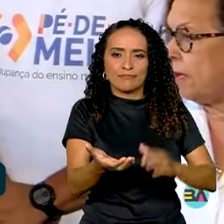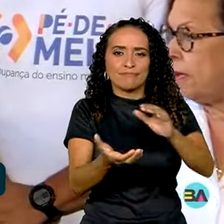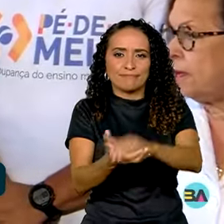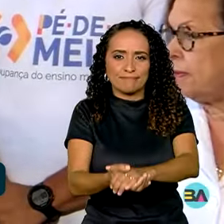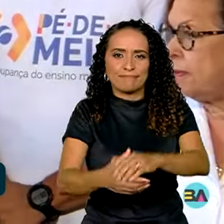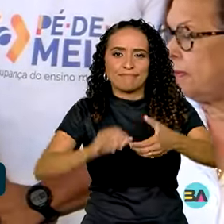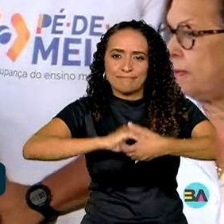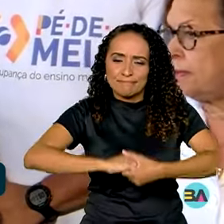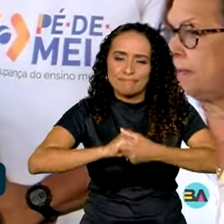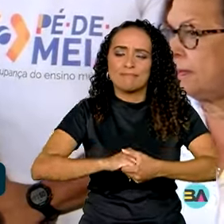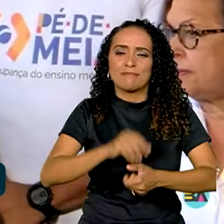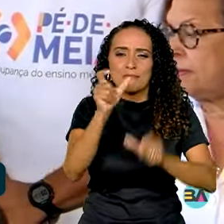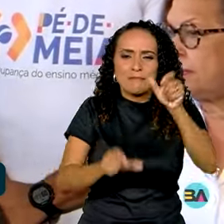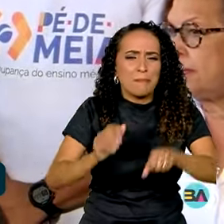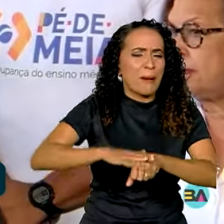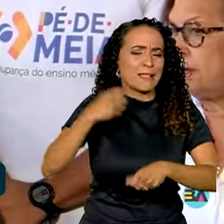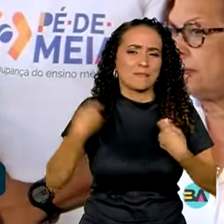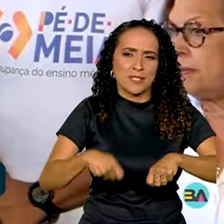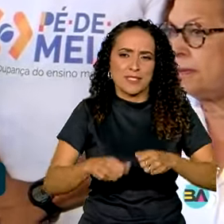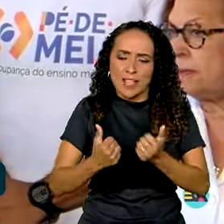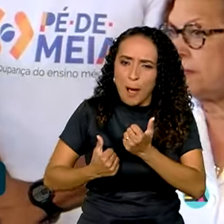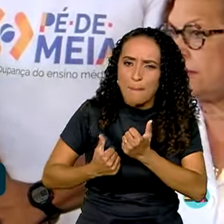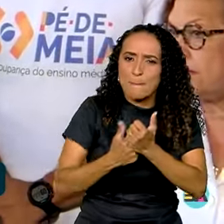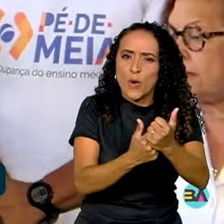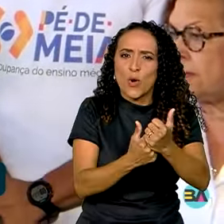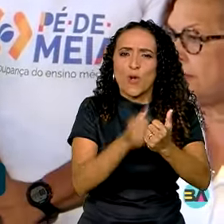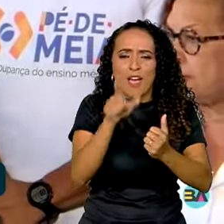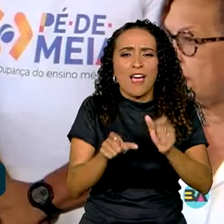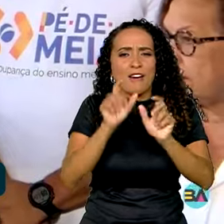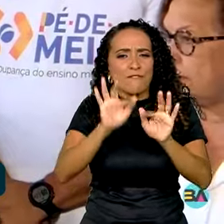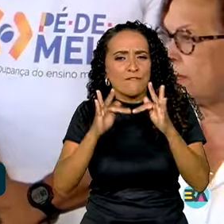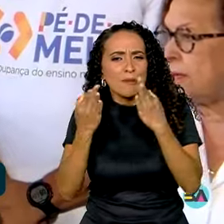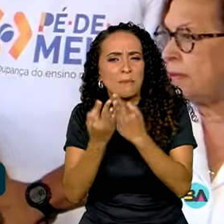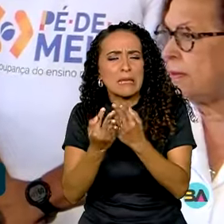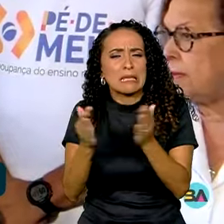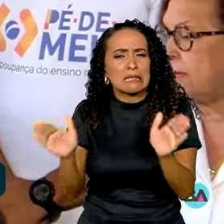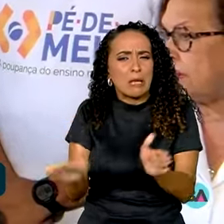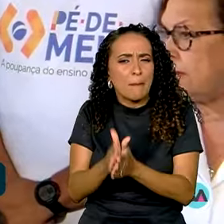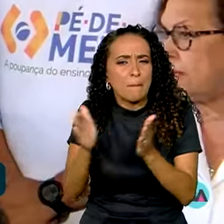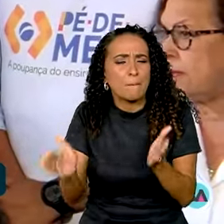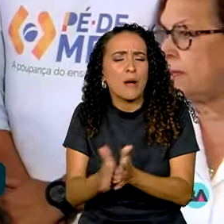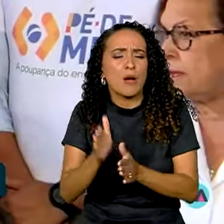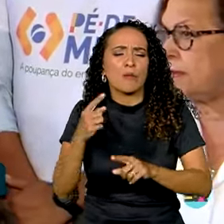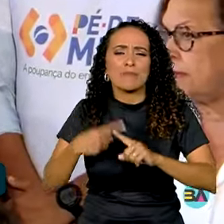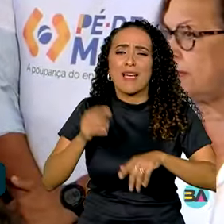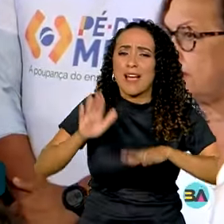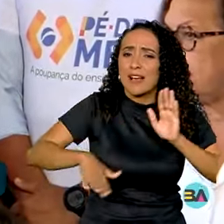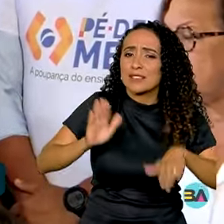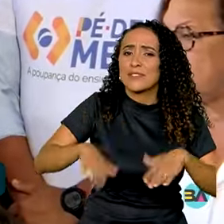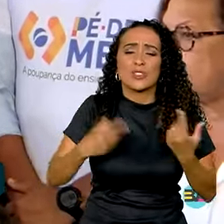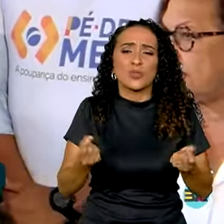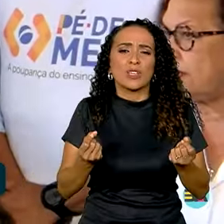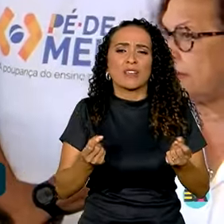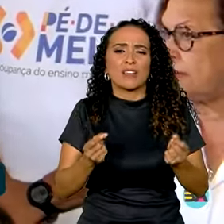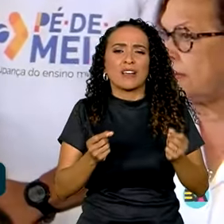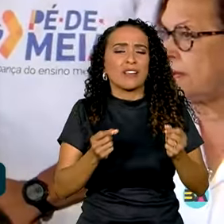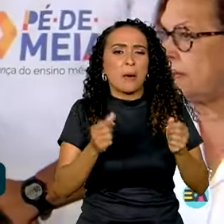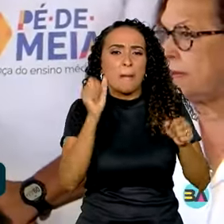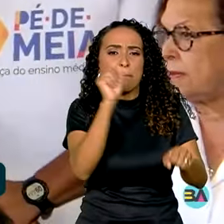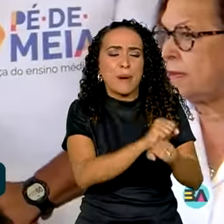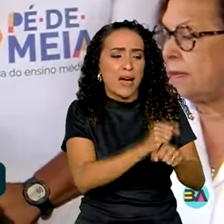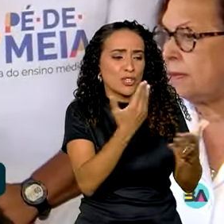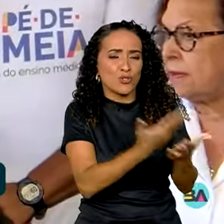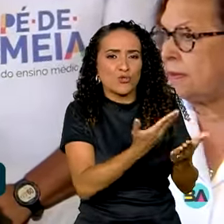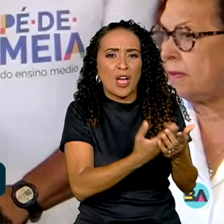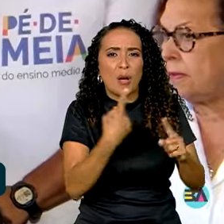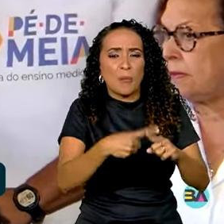mais precisa de apoio, que são aquelas famílias carentes que muitas vezes deixam de estudar porque